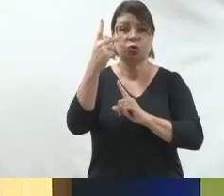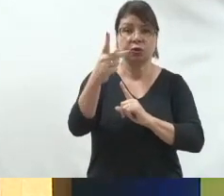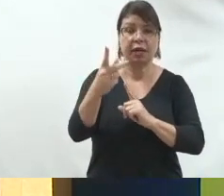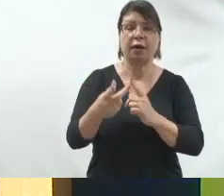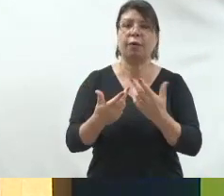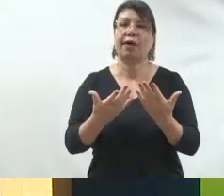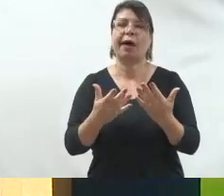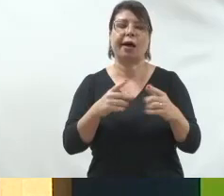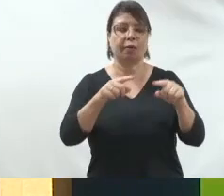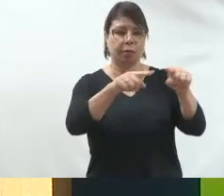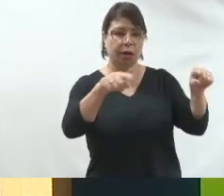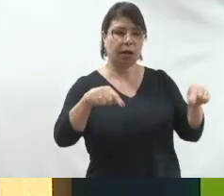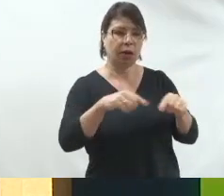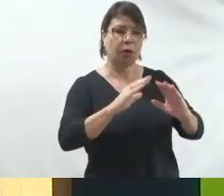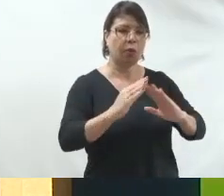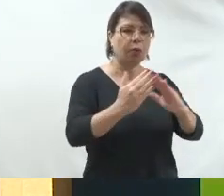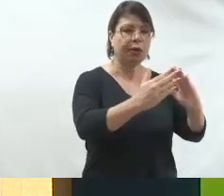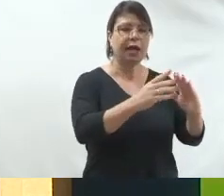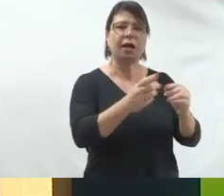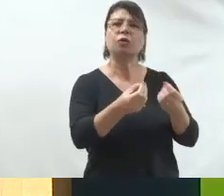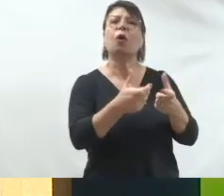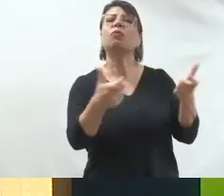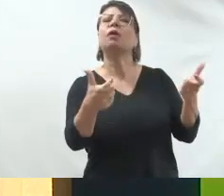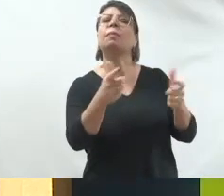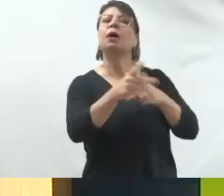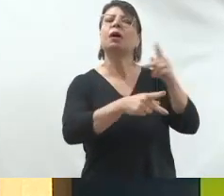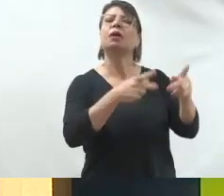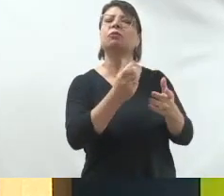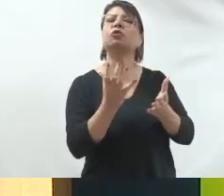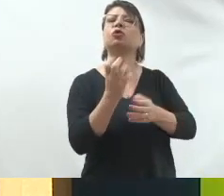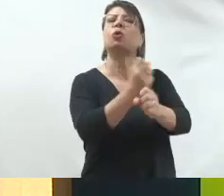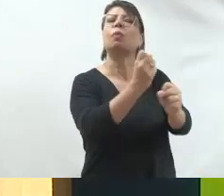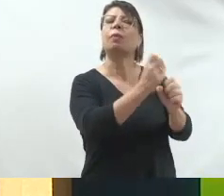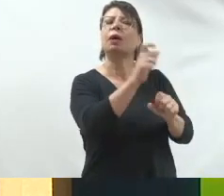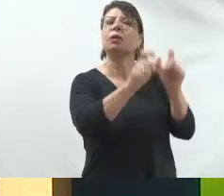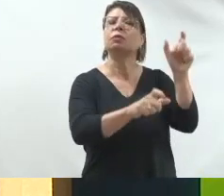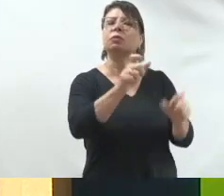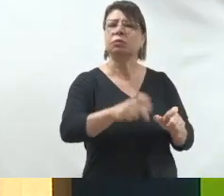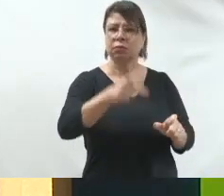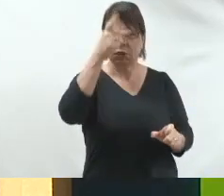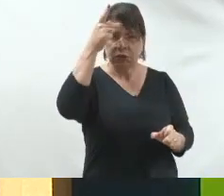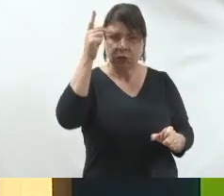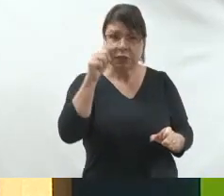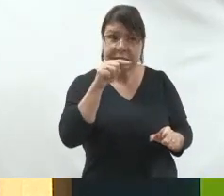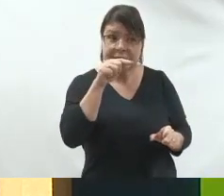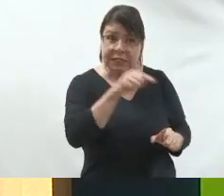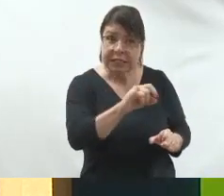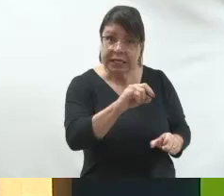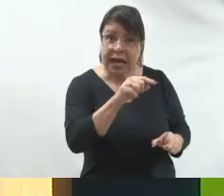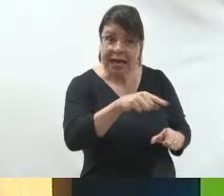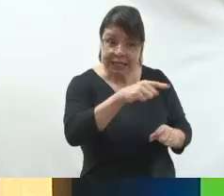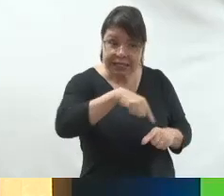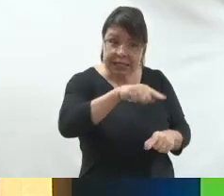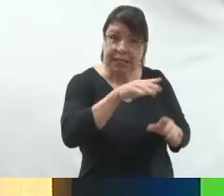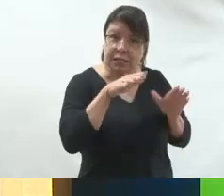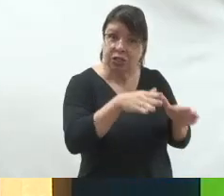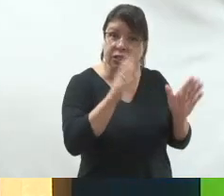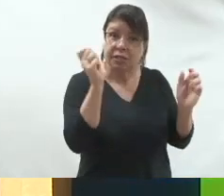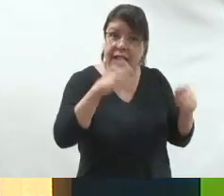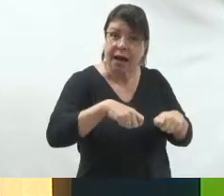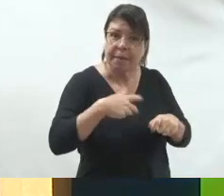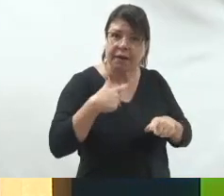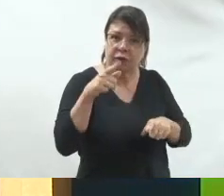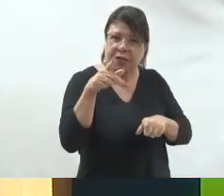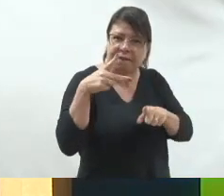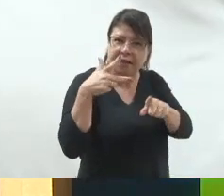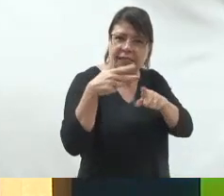determinada comunidade qual o tamanho dessa comunidade se essa comunidade for o suficiente para te eleger como vereadora eu